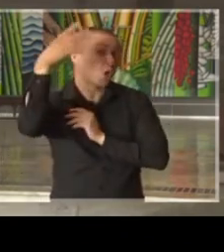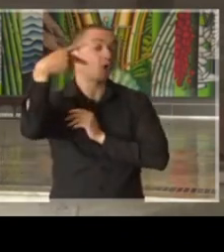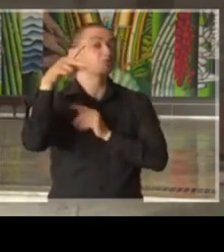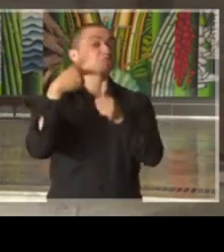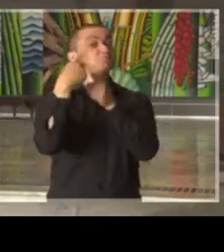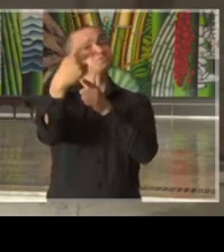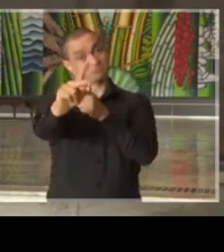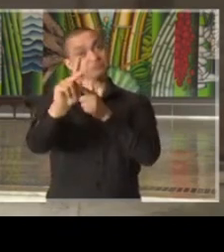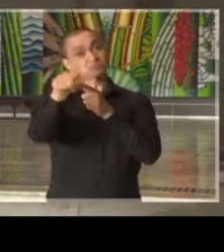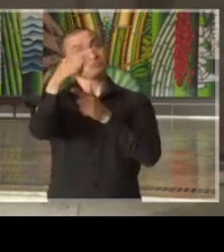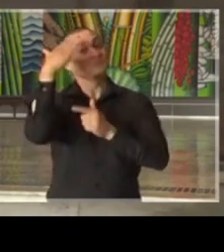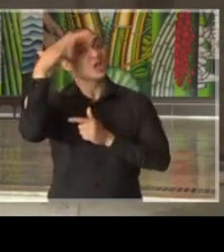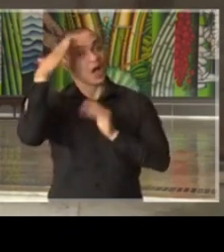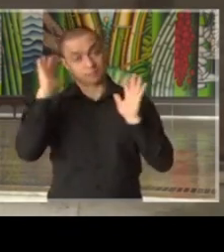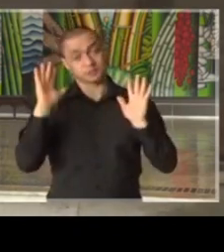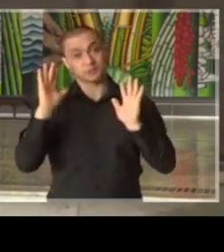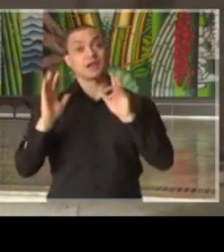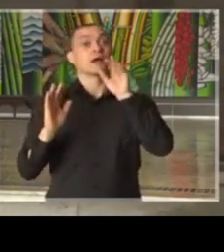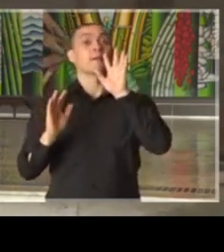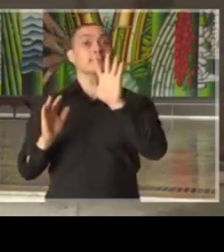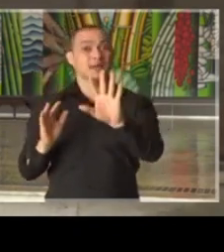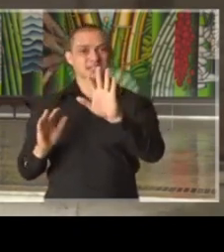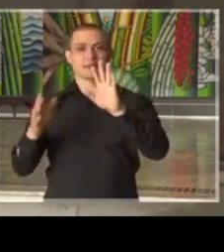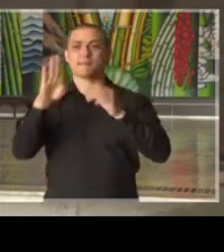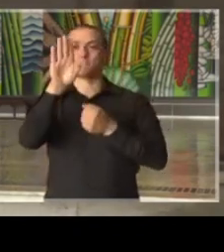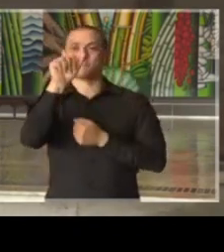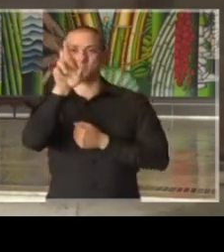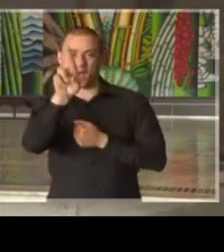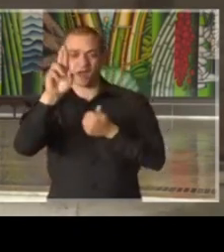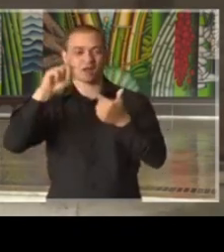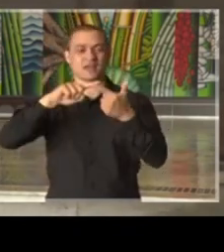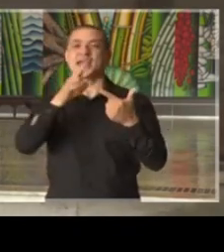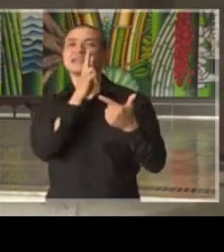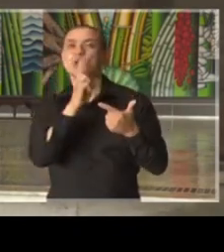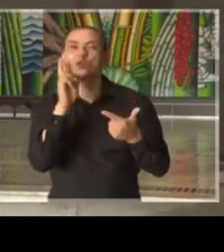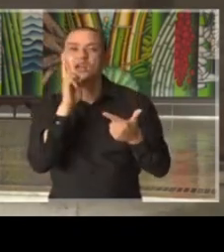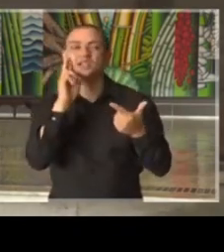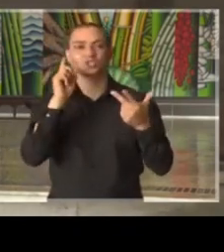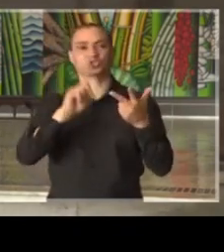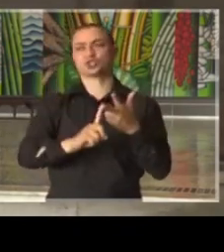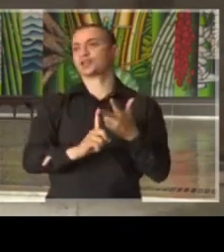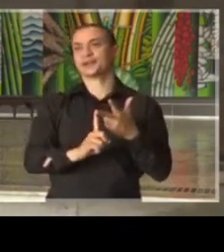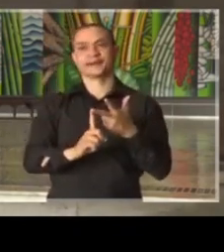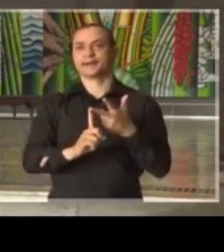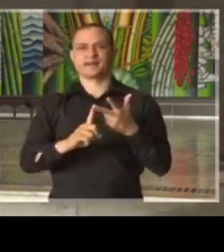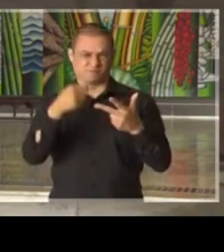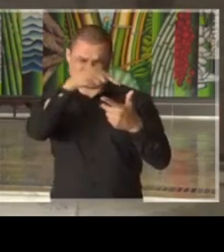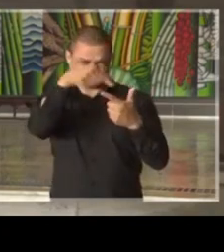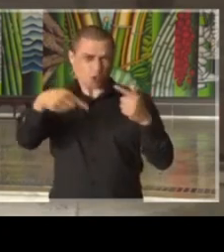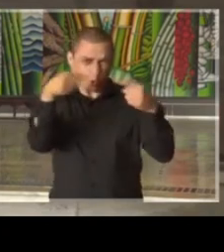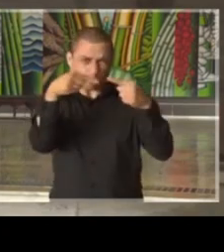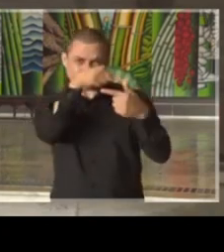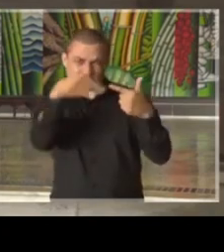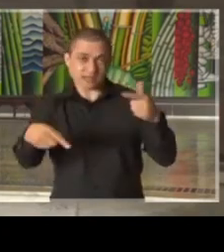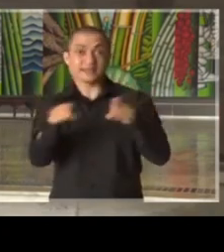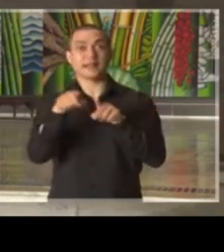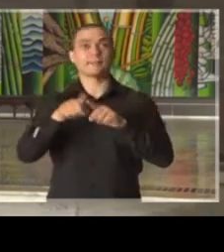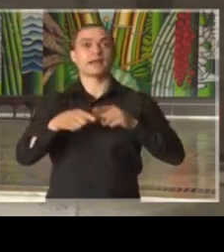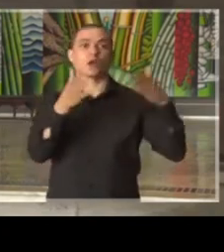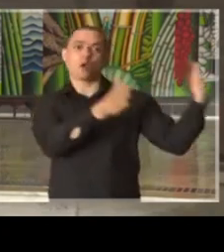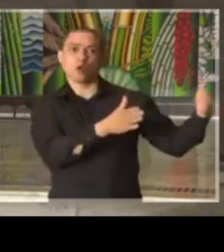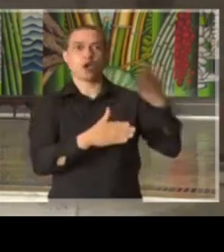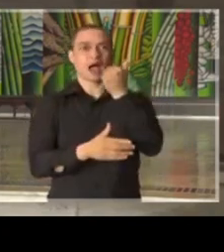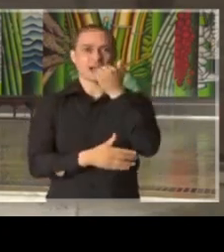delivery. As ações de bares, restaurantes similares, assim como a parte de